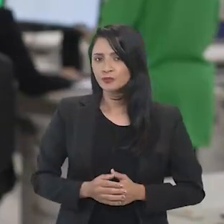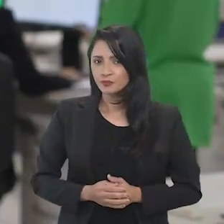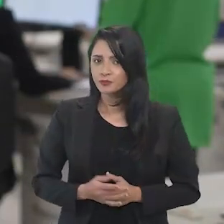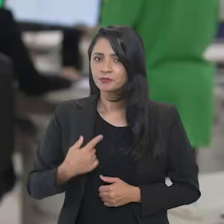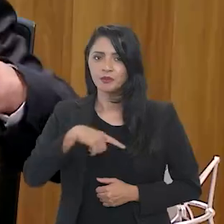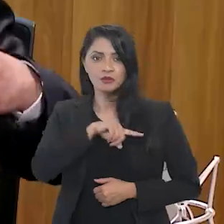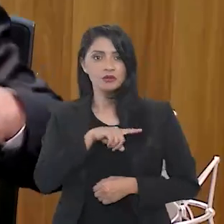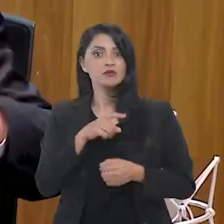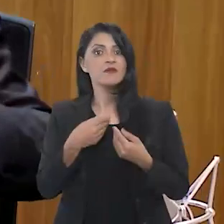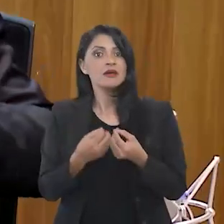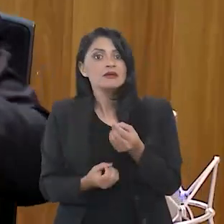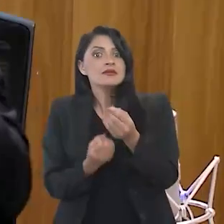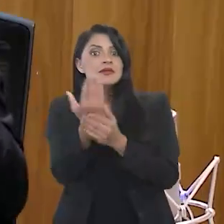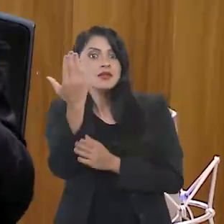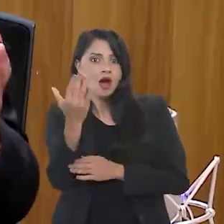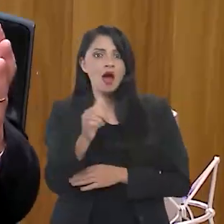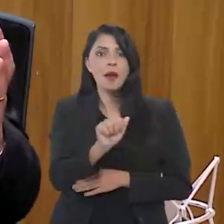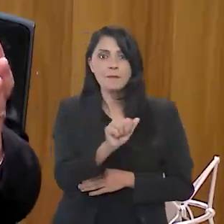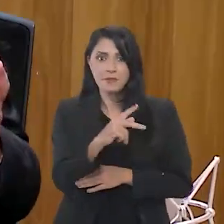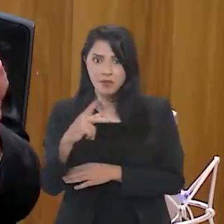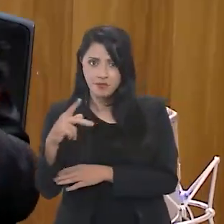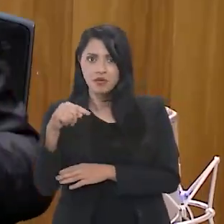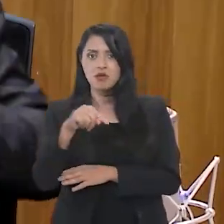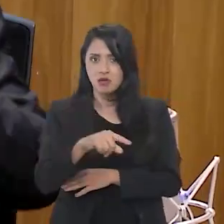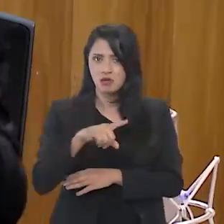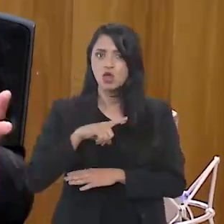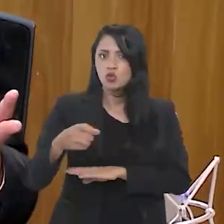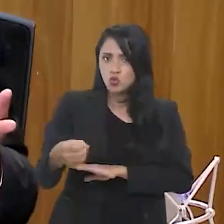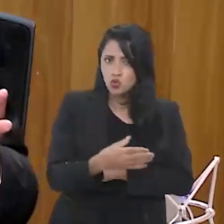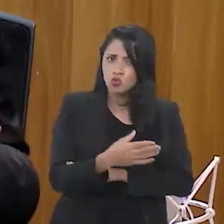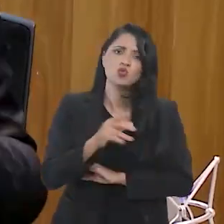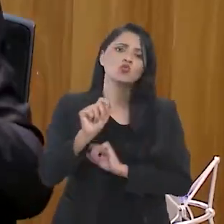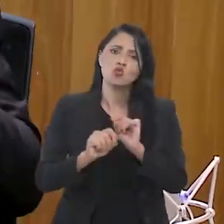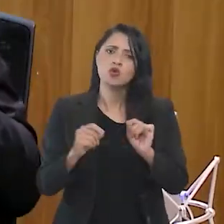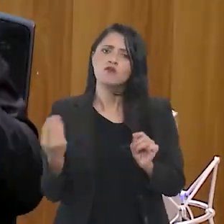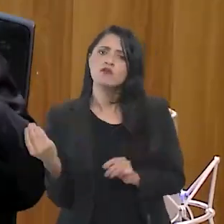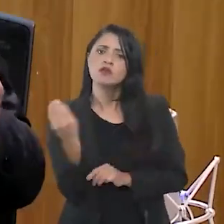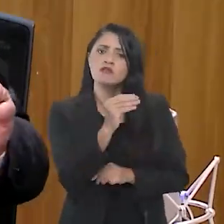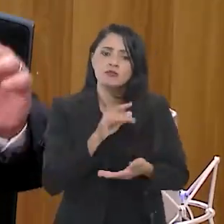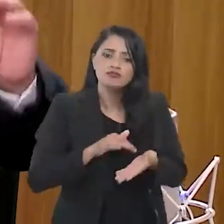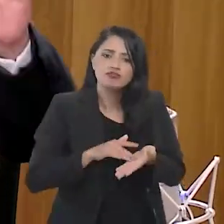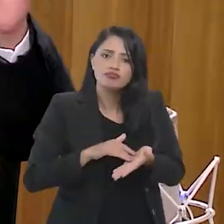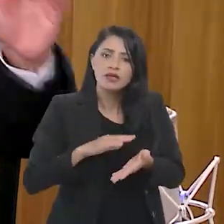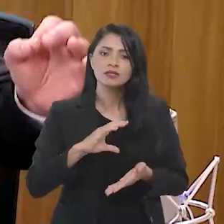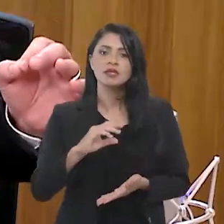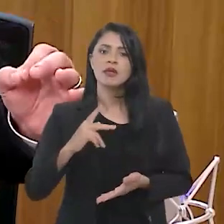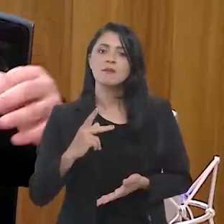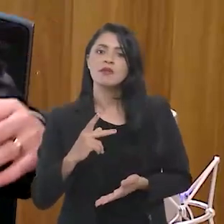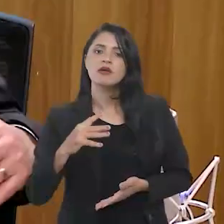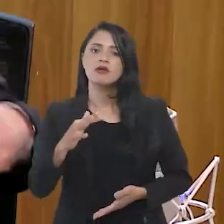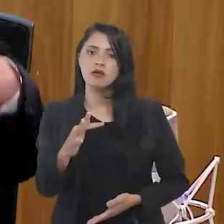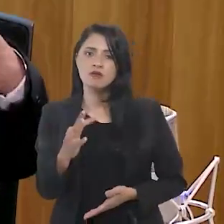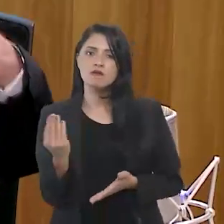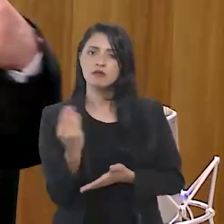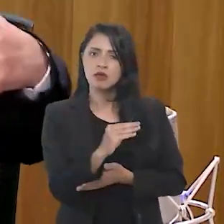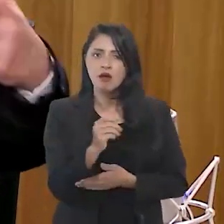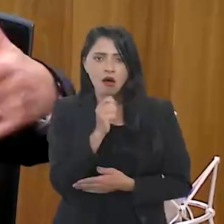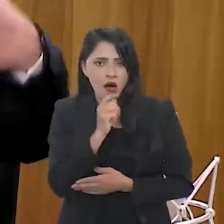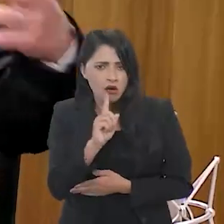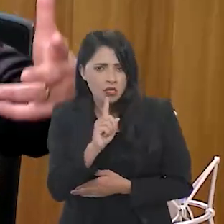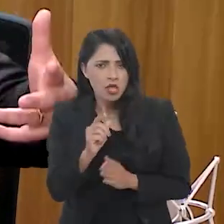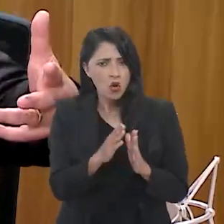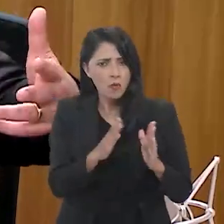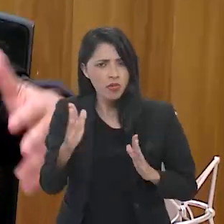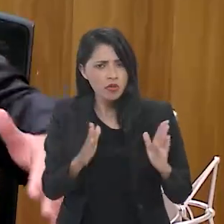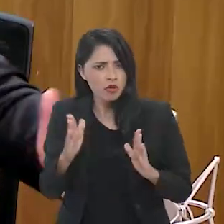iniciativa. Nós vamos criar um mecanismo novo, que é um aplicativo, que você vai digitar o seu CPF e se você